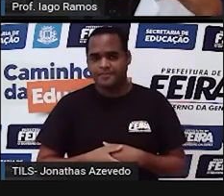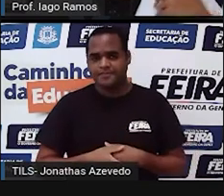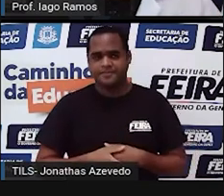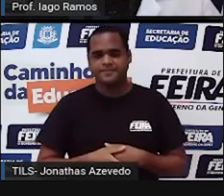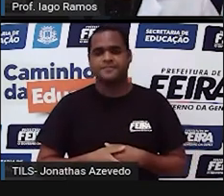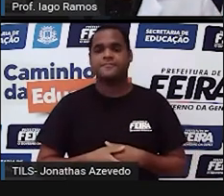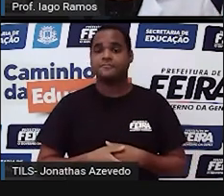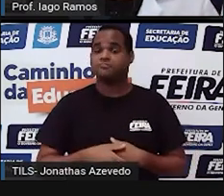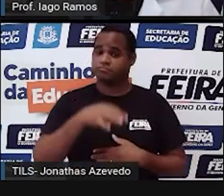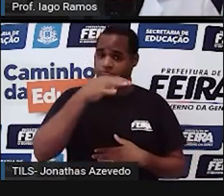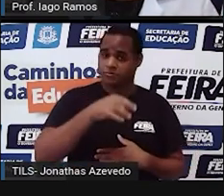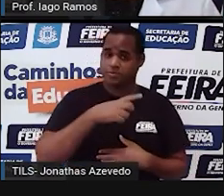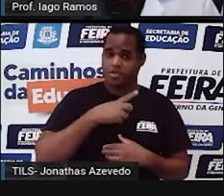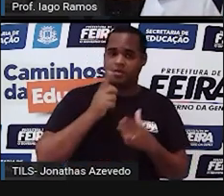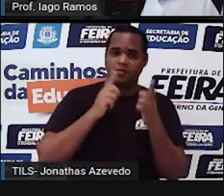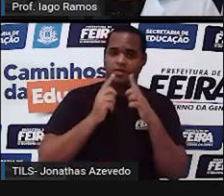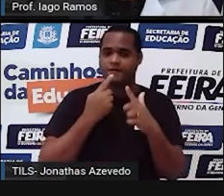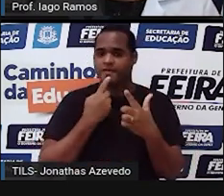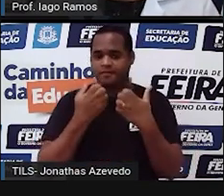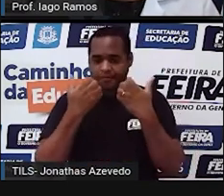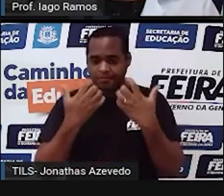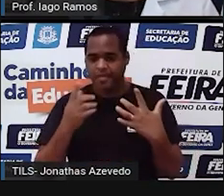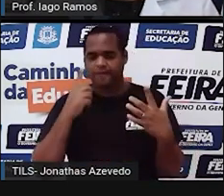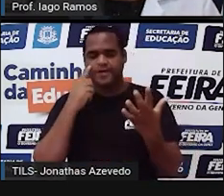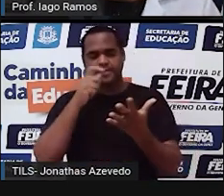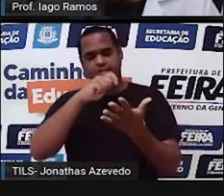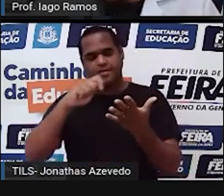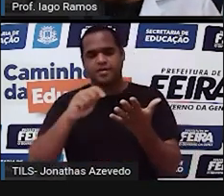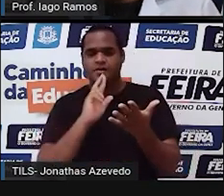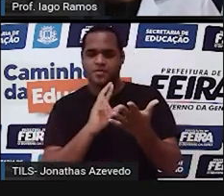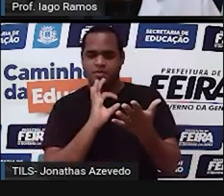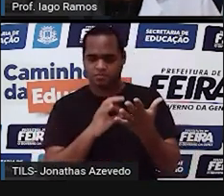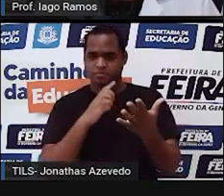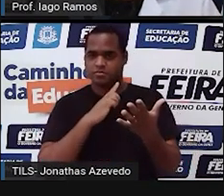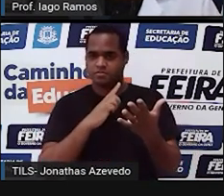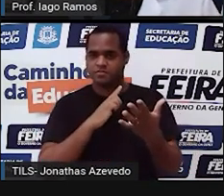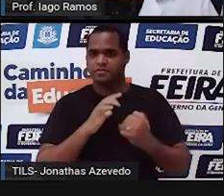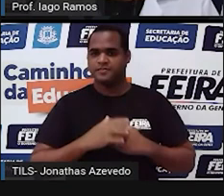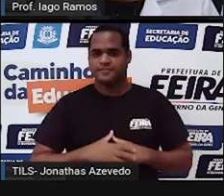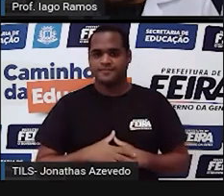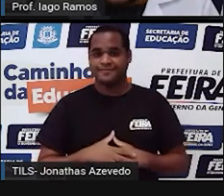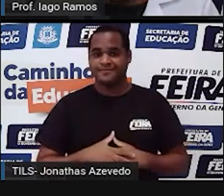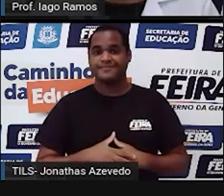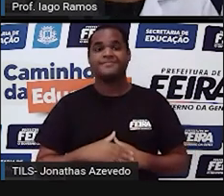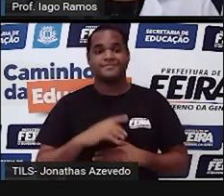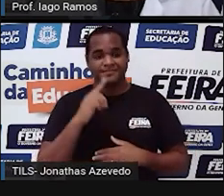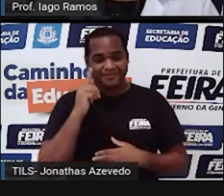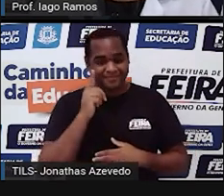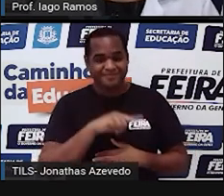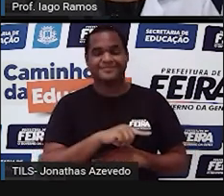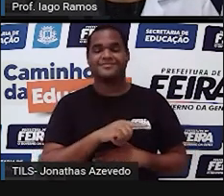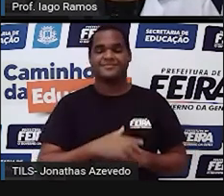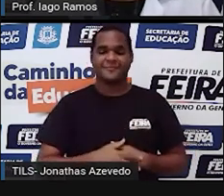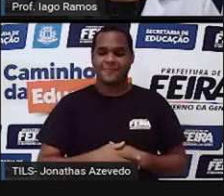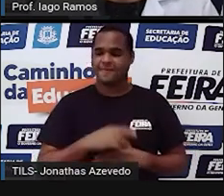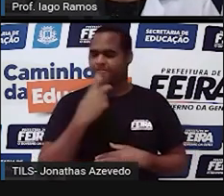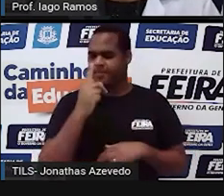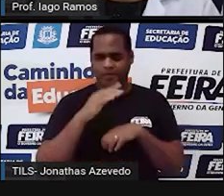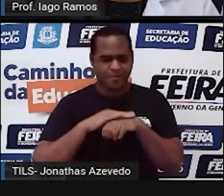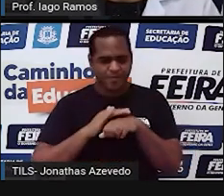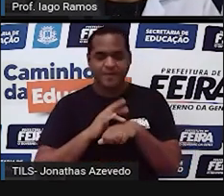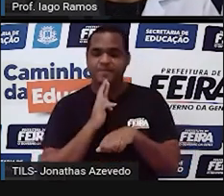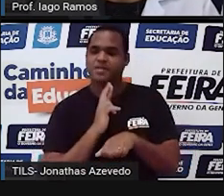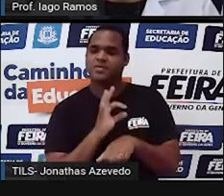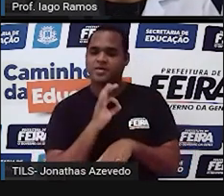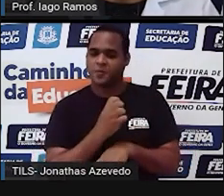mas eu tenho certeza que enquanto eu falava você já anotava a sua resposta e com certeza você colocou aí a